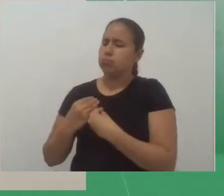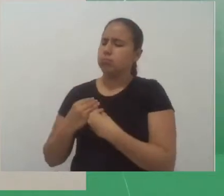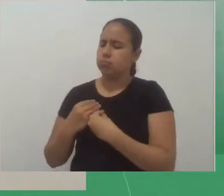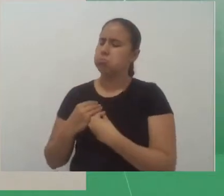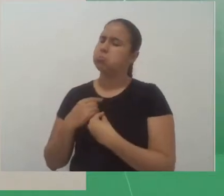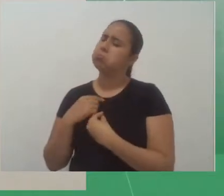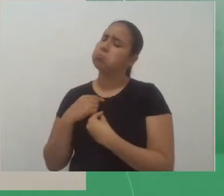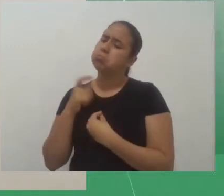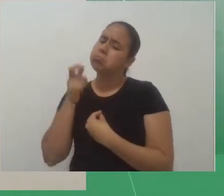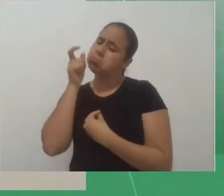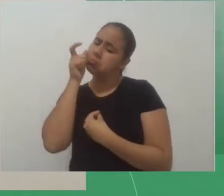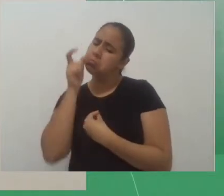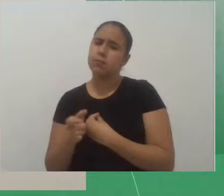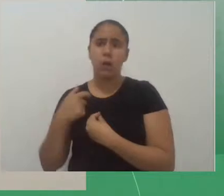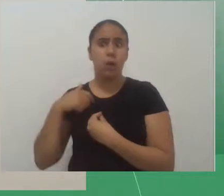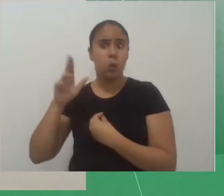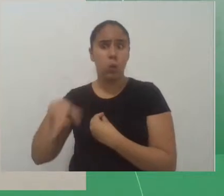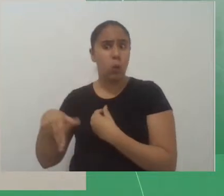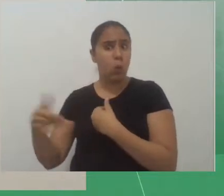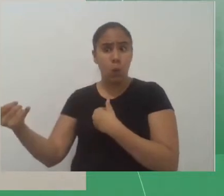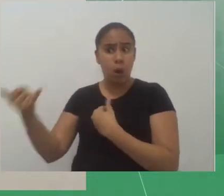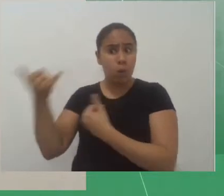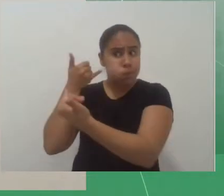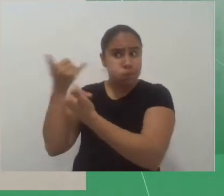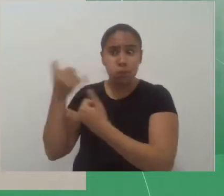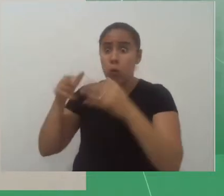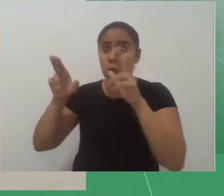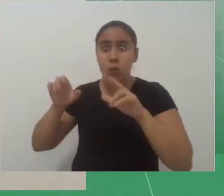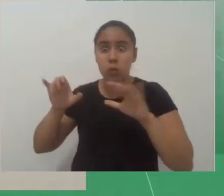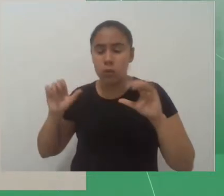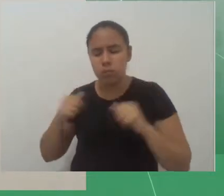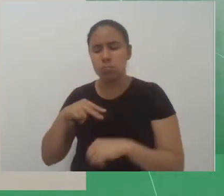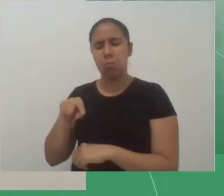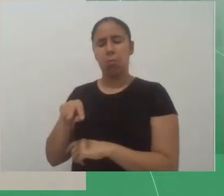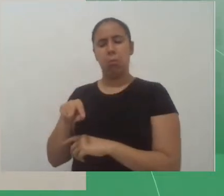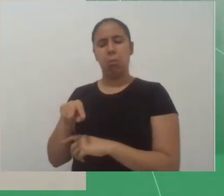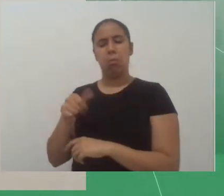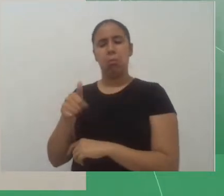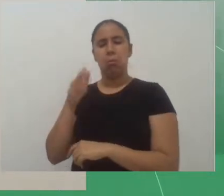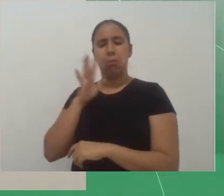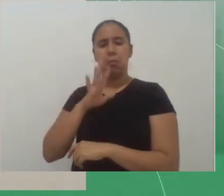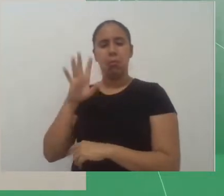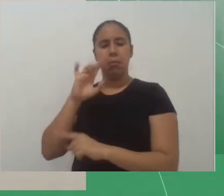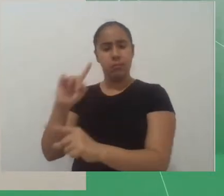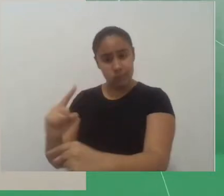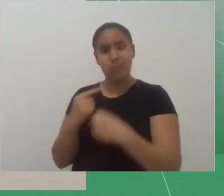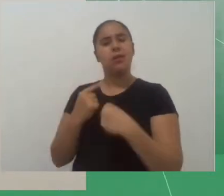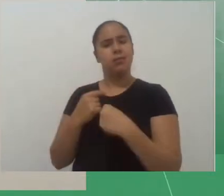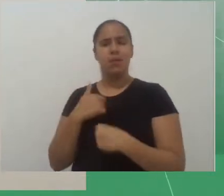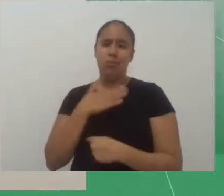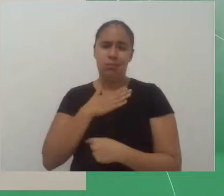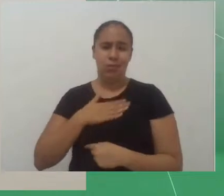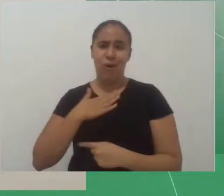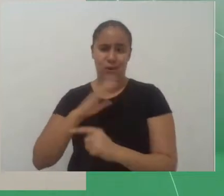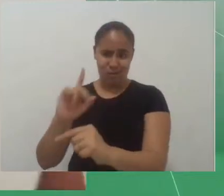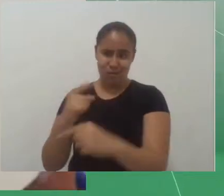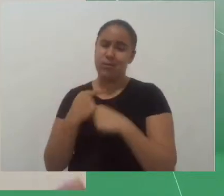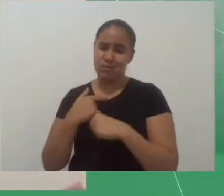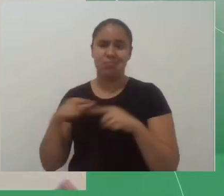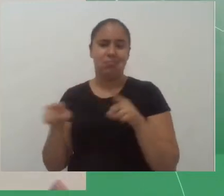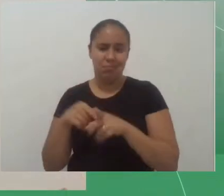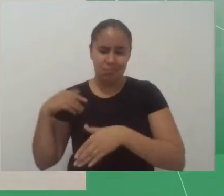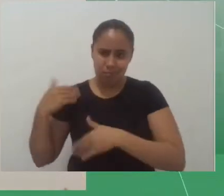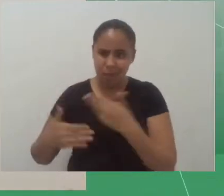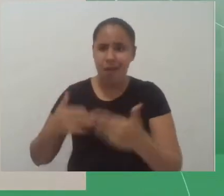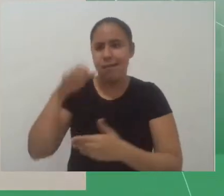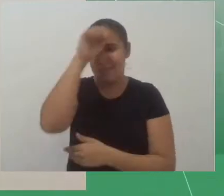nunca tinha ouvido falar na verdade e tomei o desafio ali estou gostando bastante tenho aprendido bastante